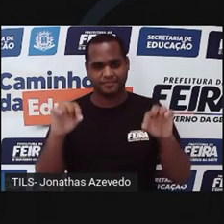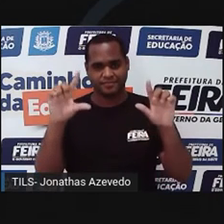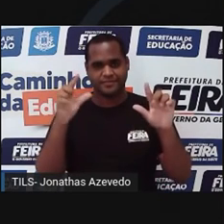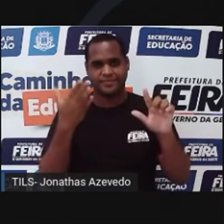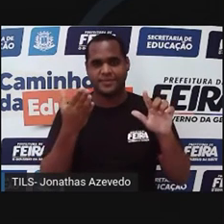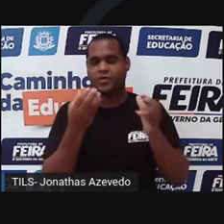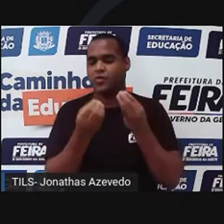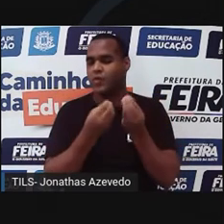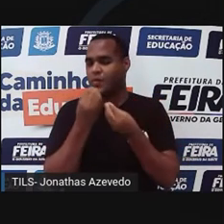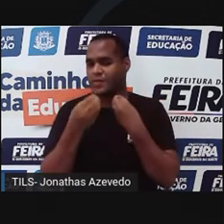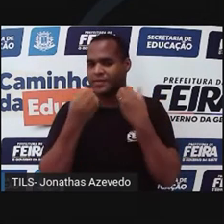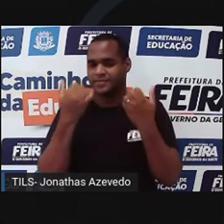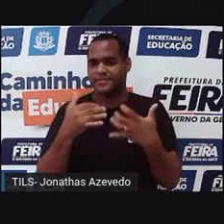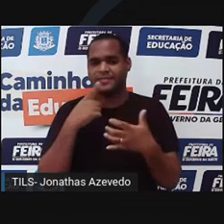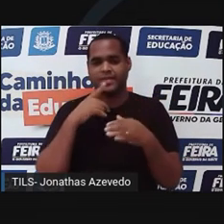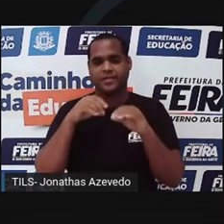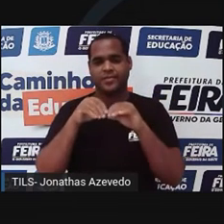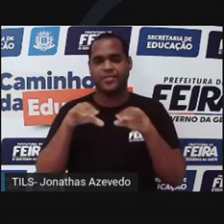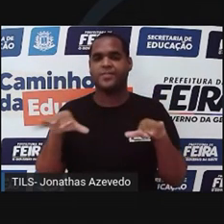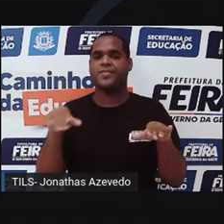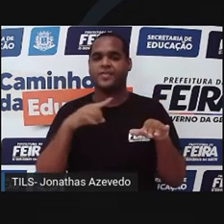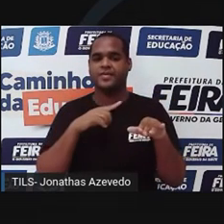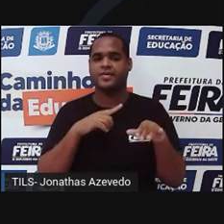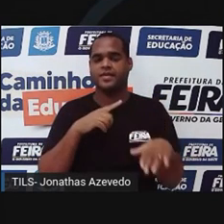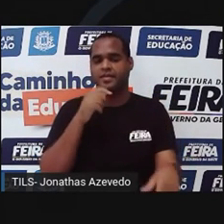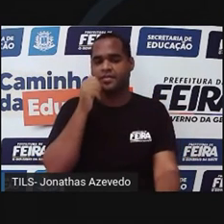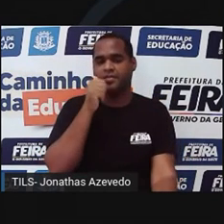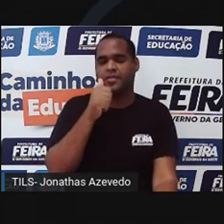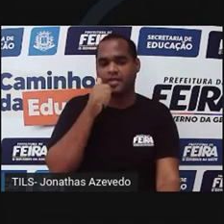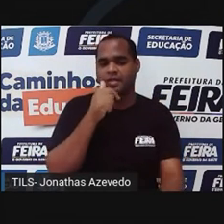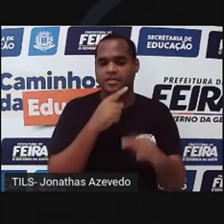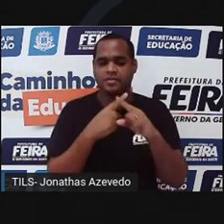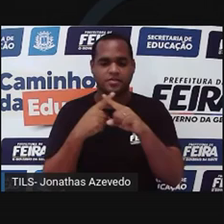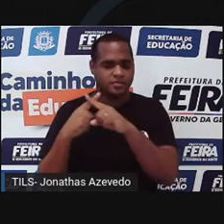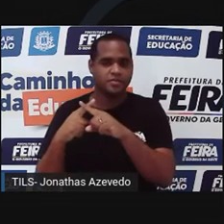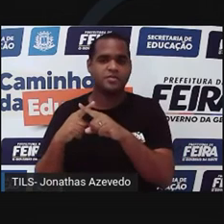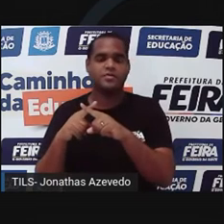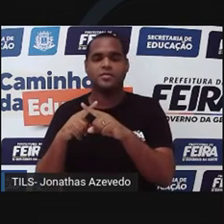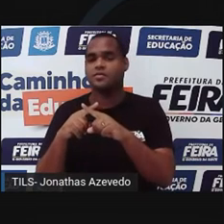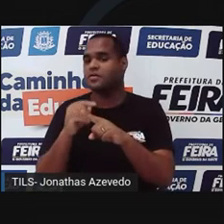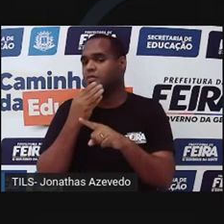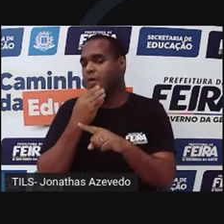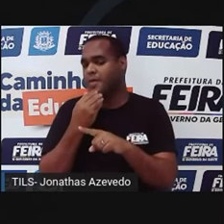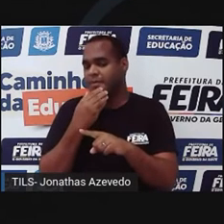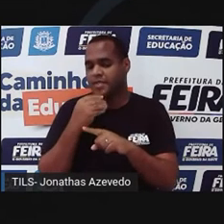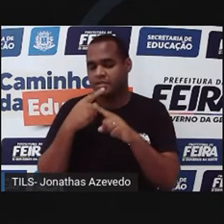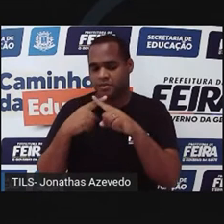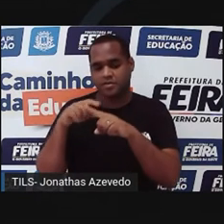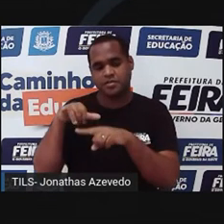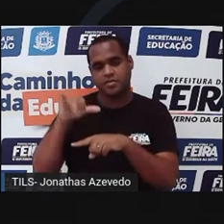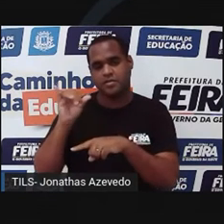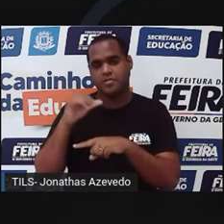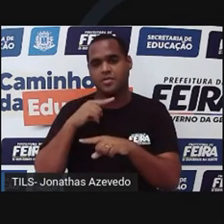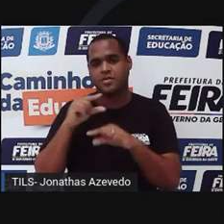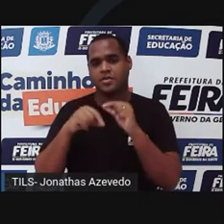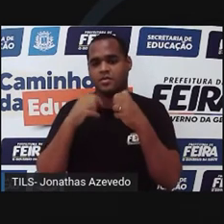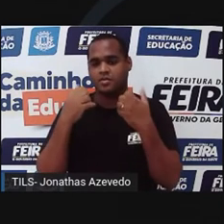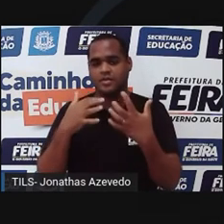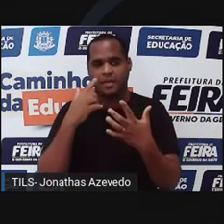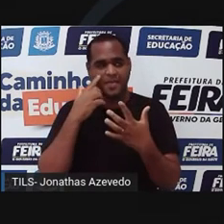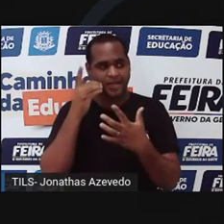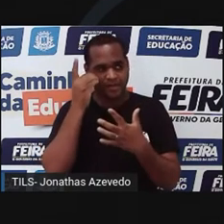funciona essa distribuição cromossômica. A mulher é XX, o homem é XY e no daltônico há uma